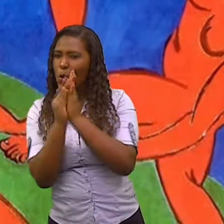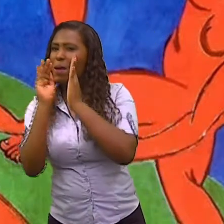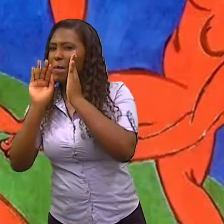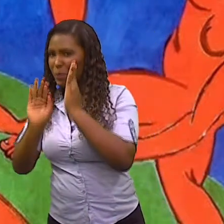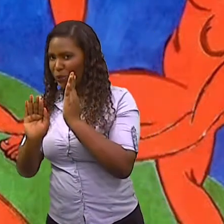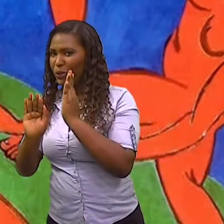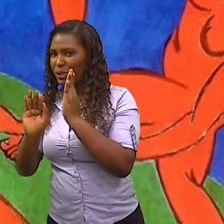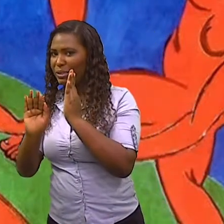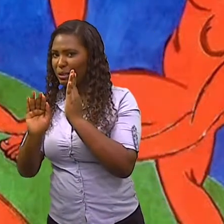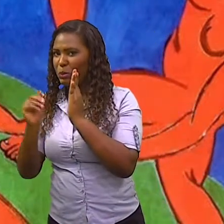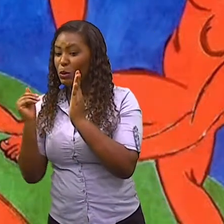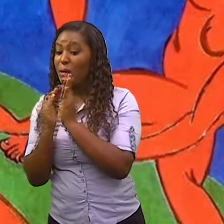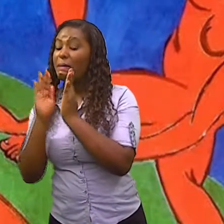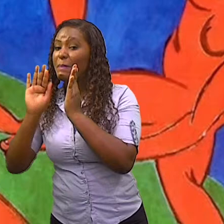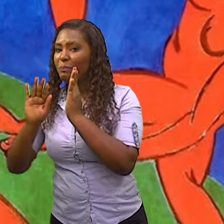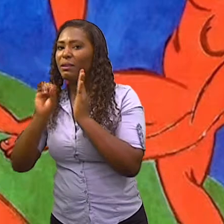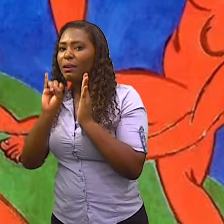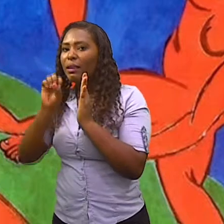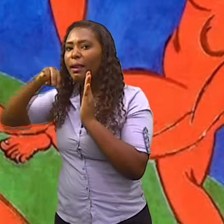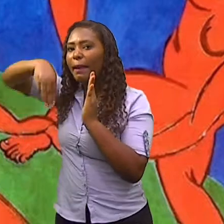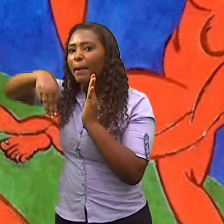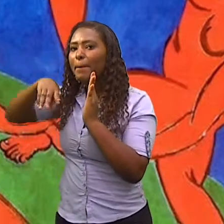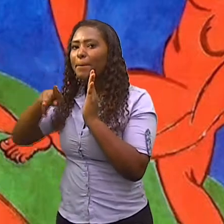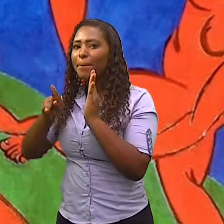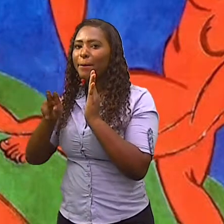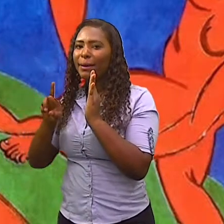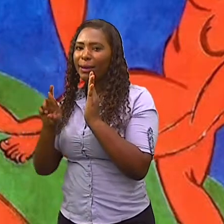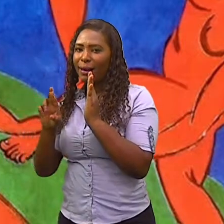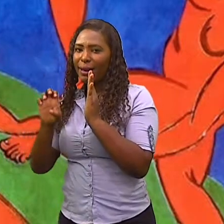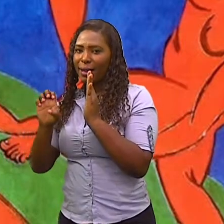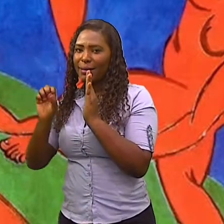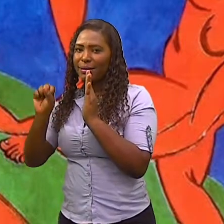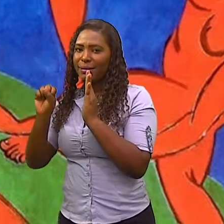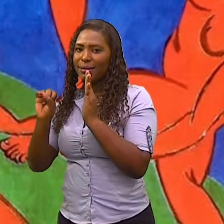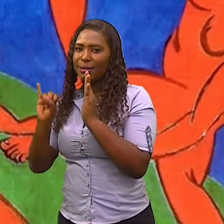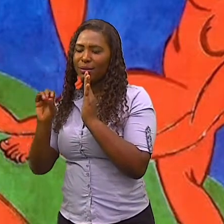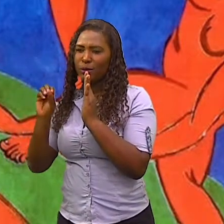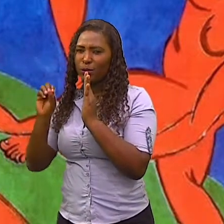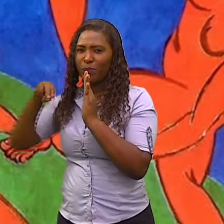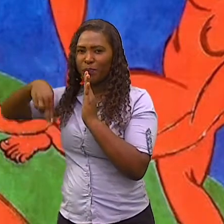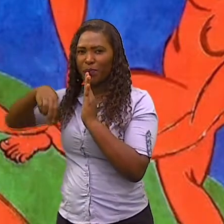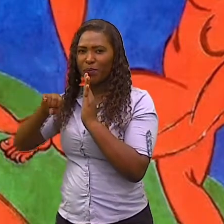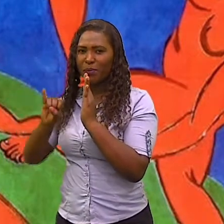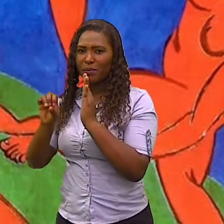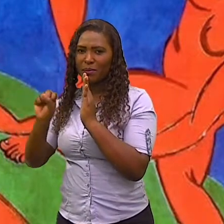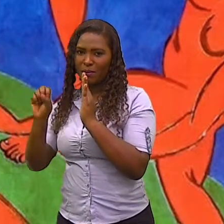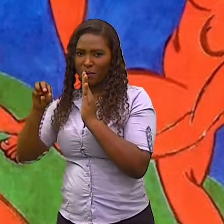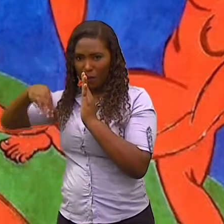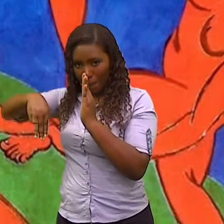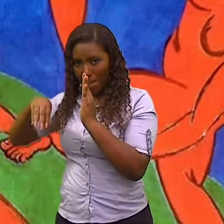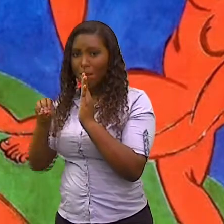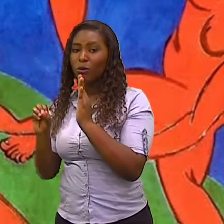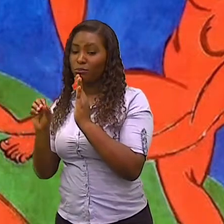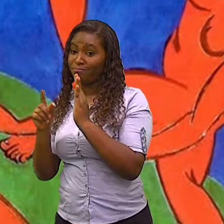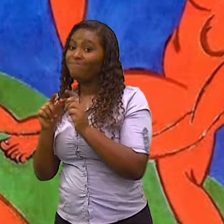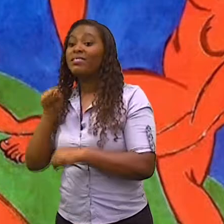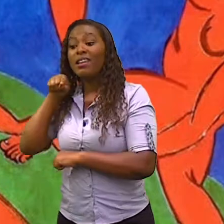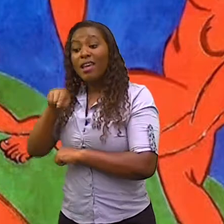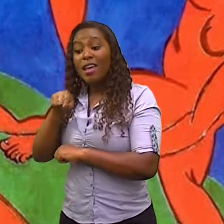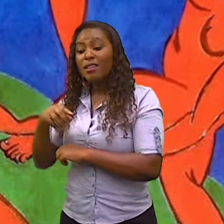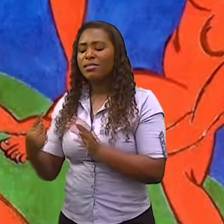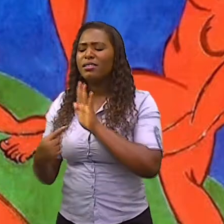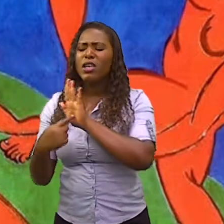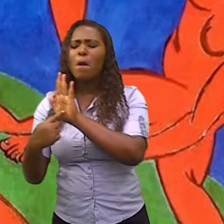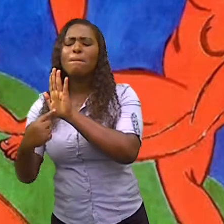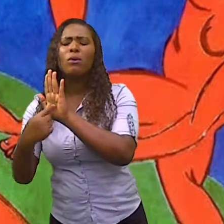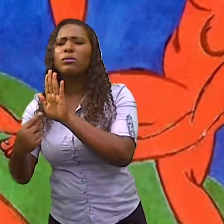seja, no impressionismo, a preocupação está, né, vem a preocupação de mostrar. Já no expressionismo, ele quer o quê?